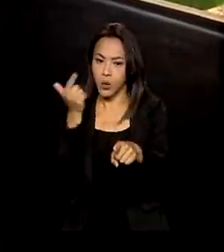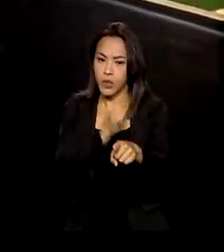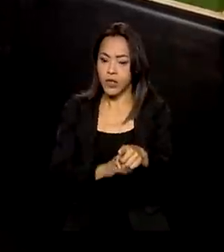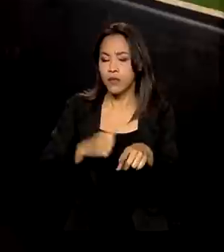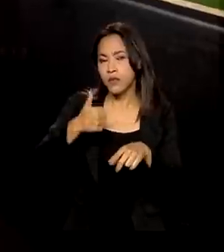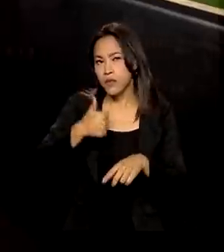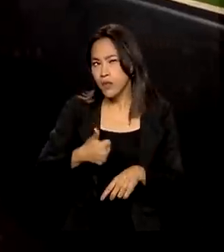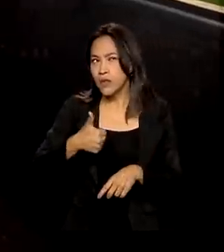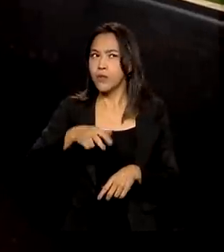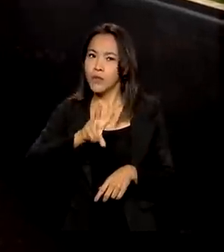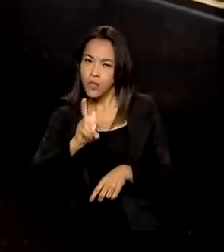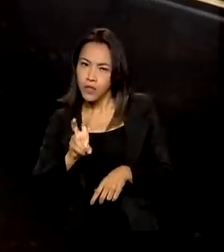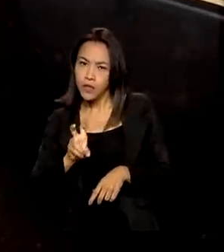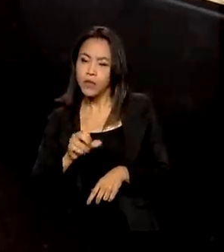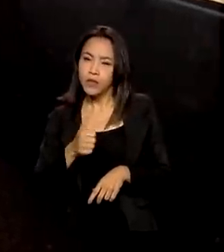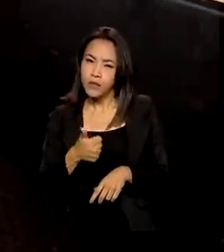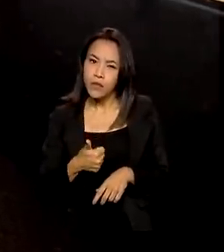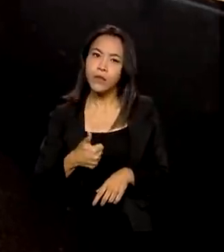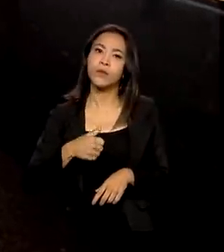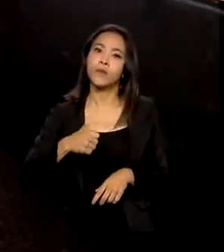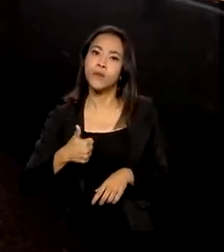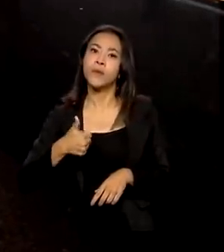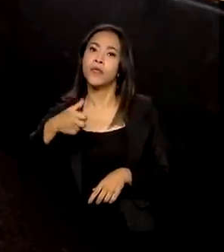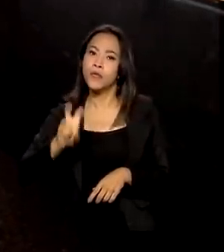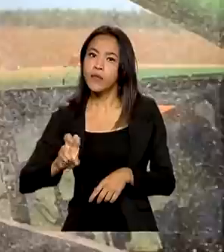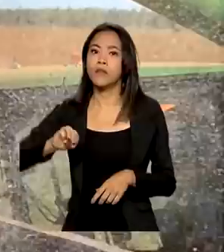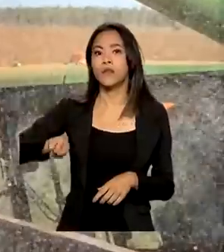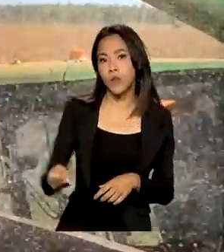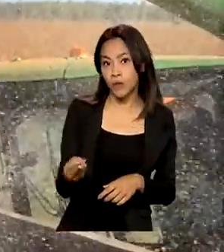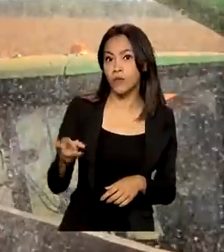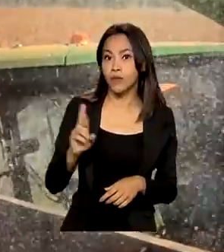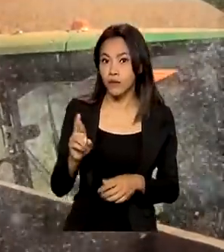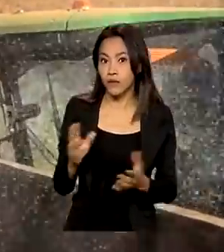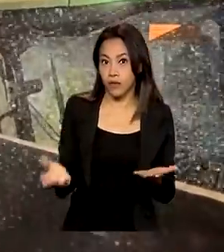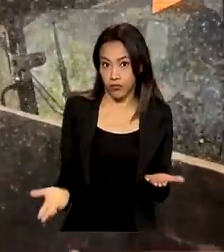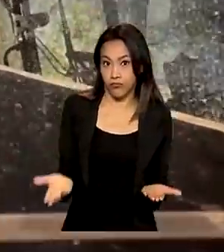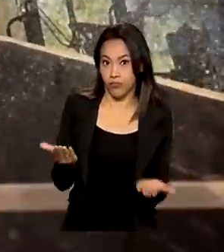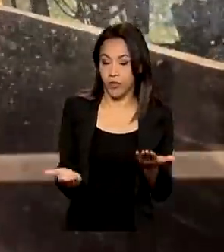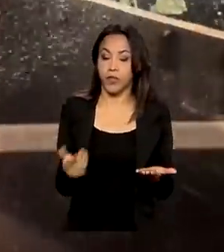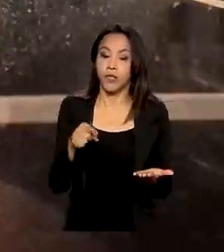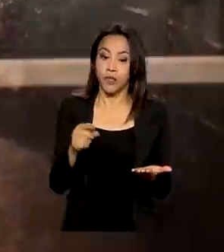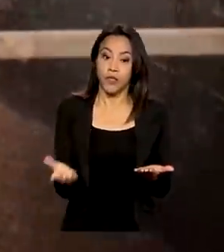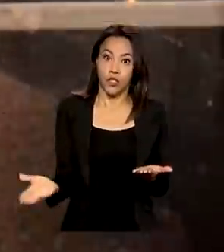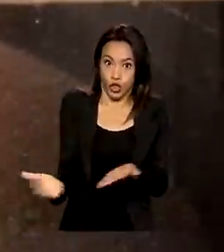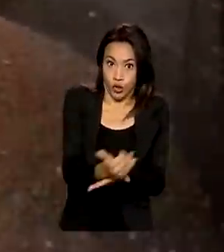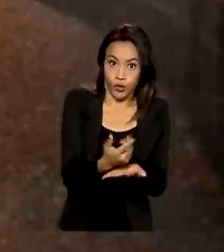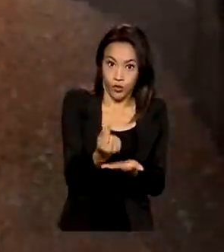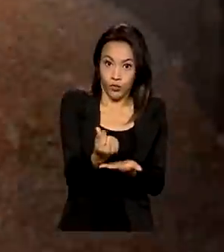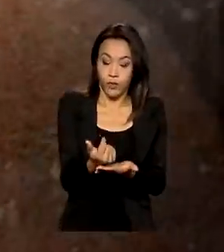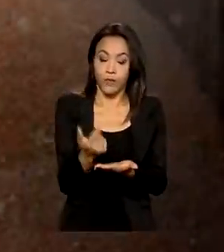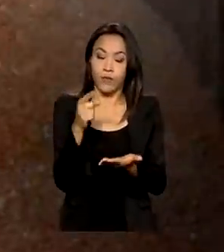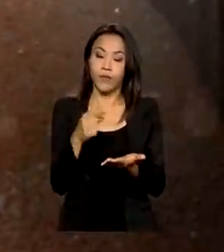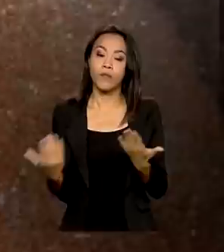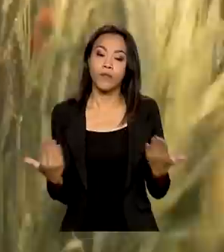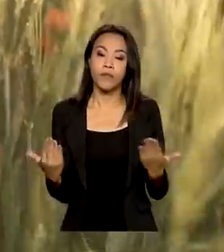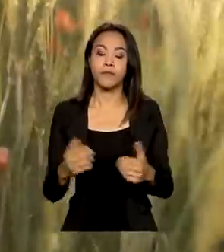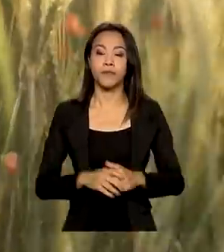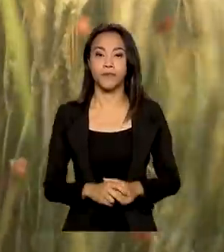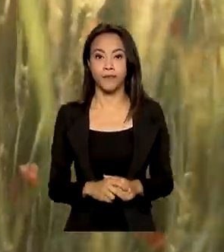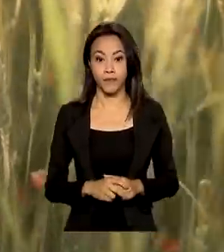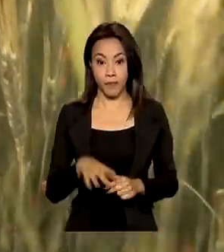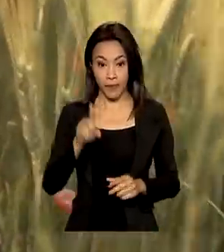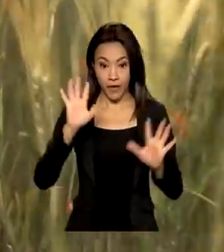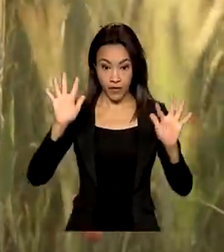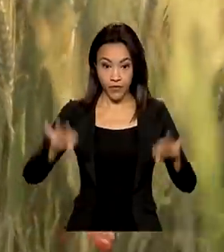115,6 milhões de toneladas. Inferior da soja, mas um grande crescimento em relação ao obtido no ano passado. E,